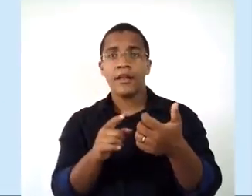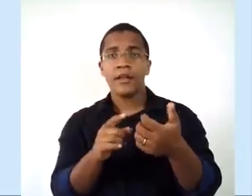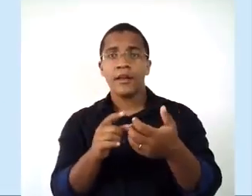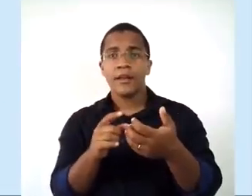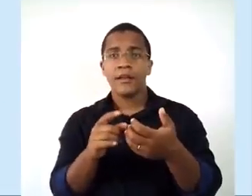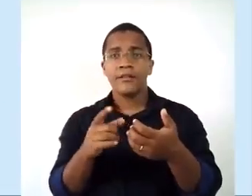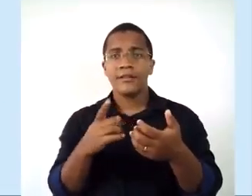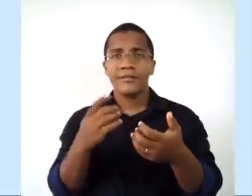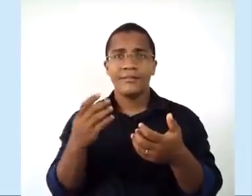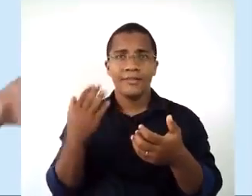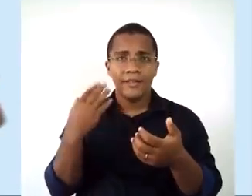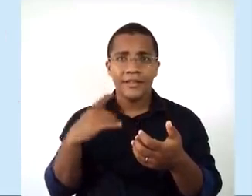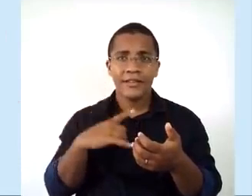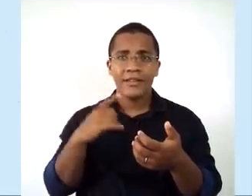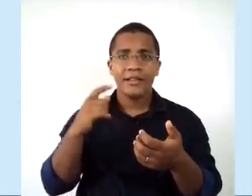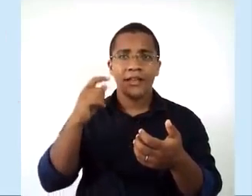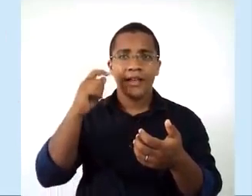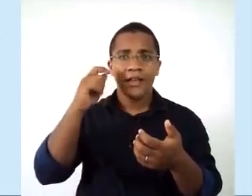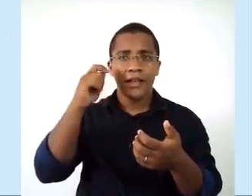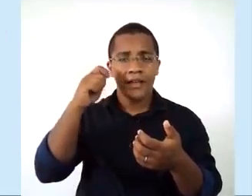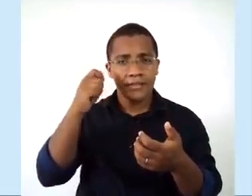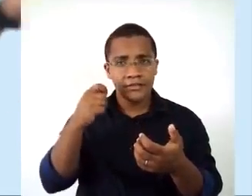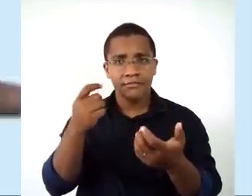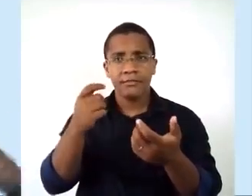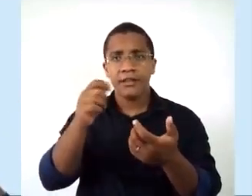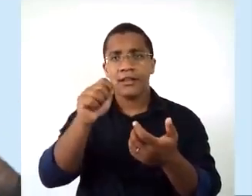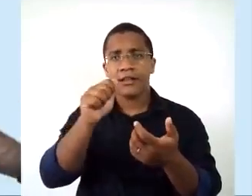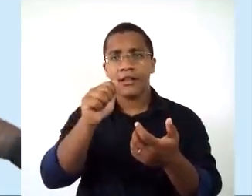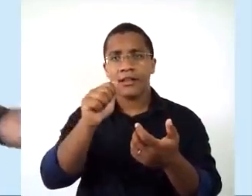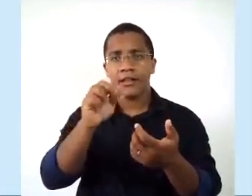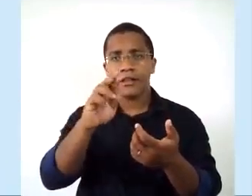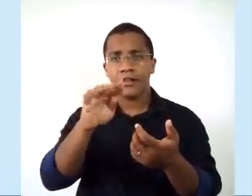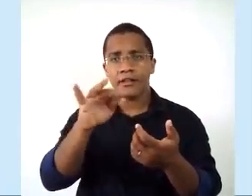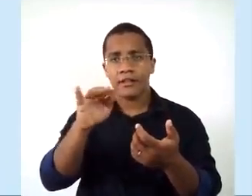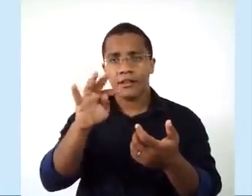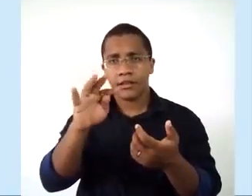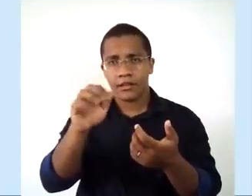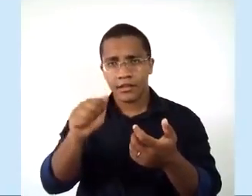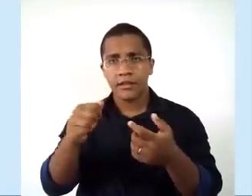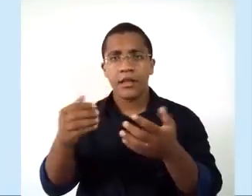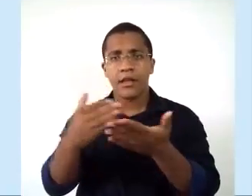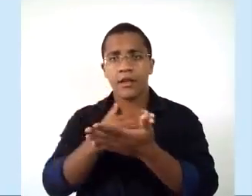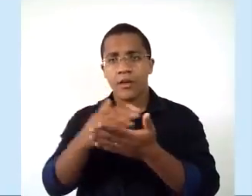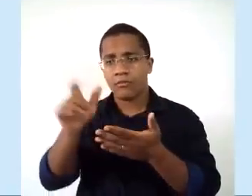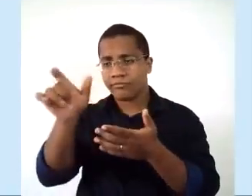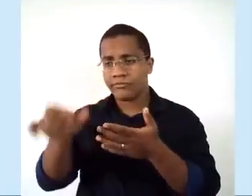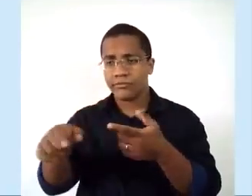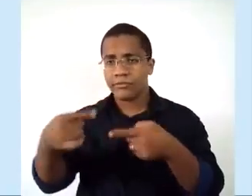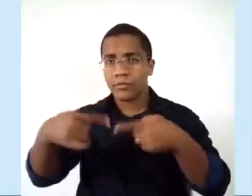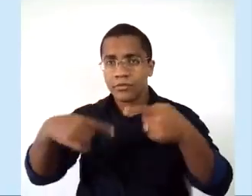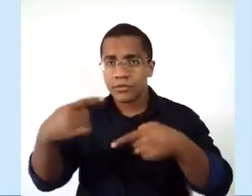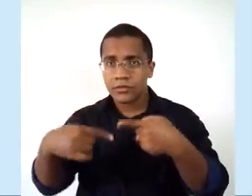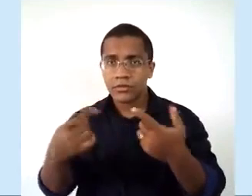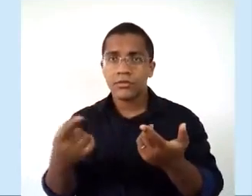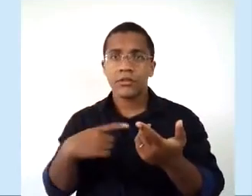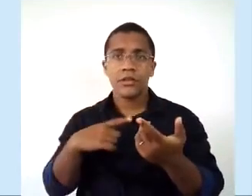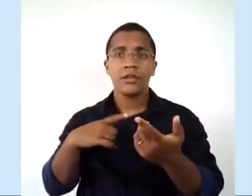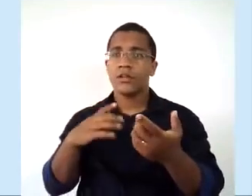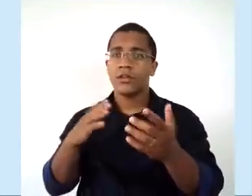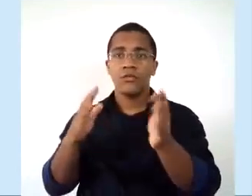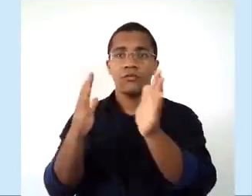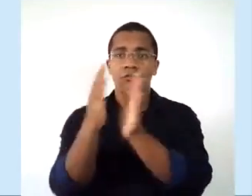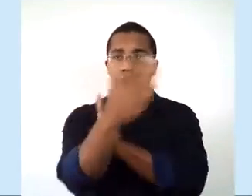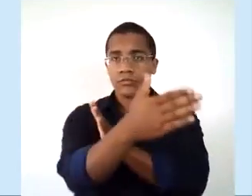artistas, muitos políticos fugindo também de alguns territórios da Europa, tá, gente? Tinha uma briga